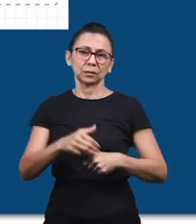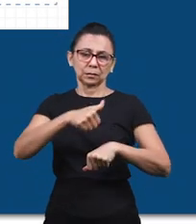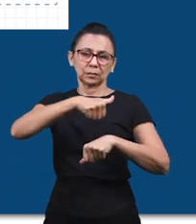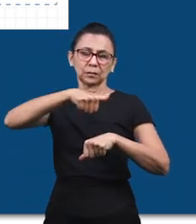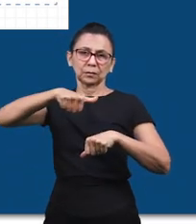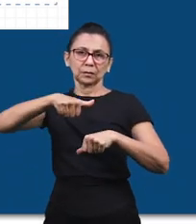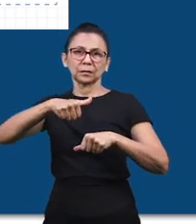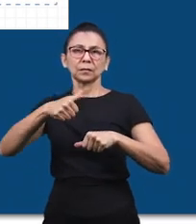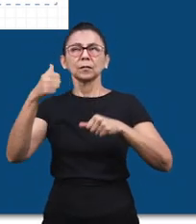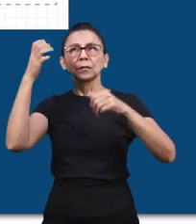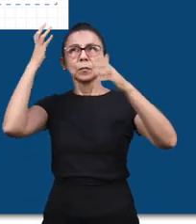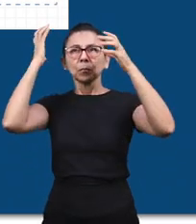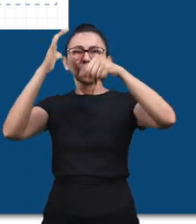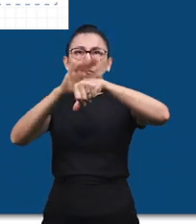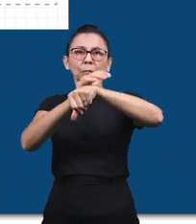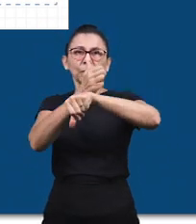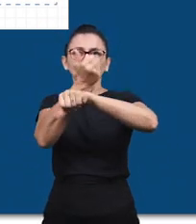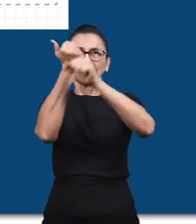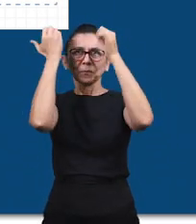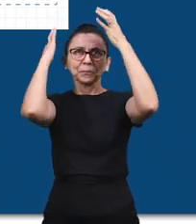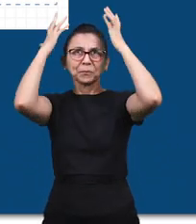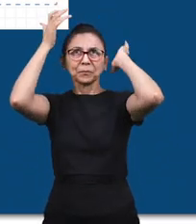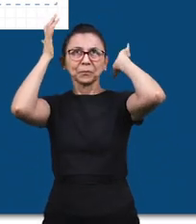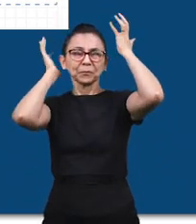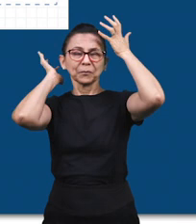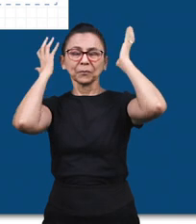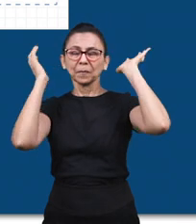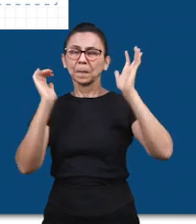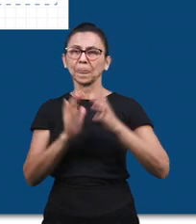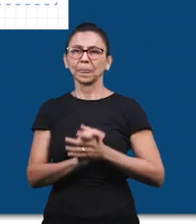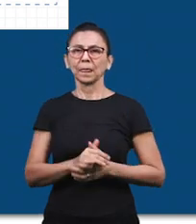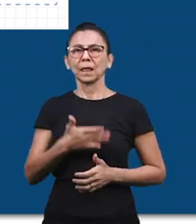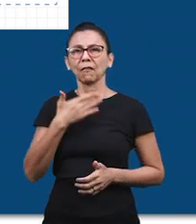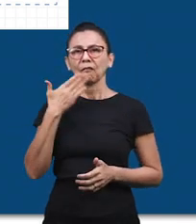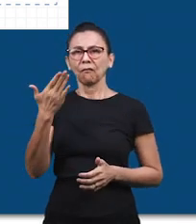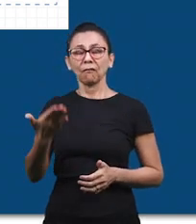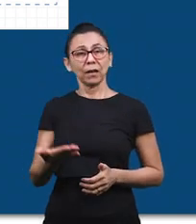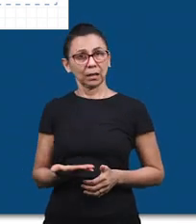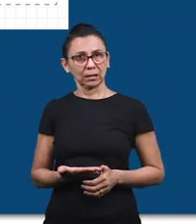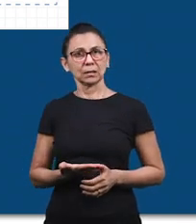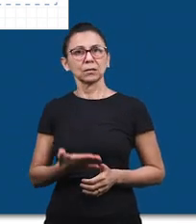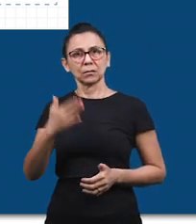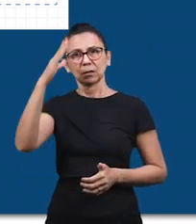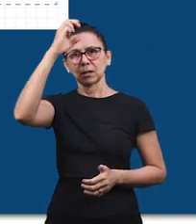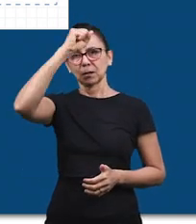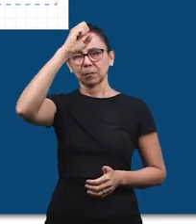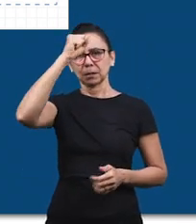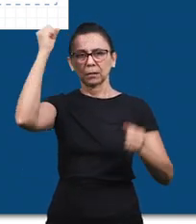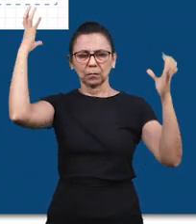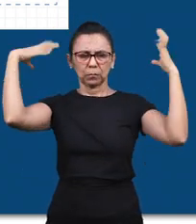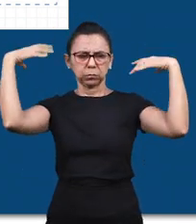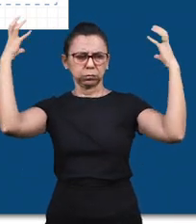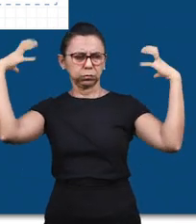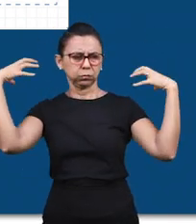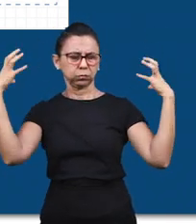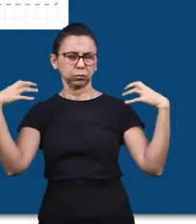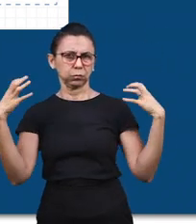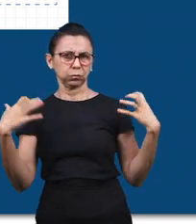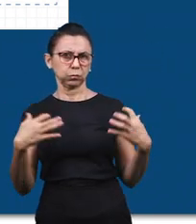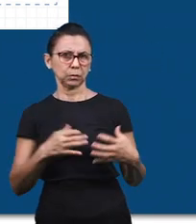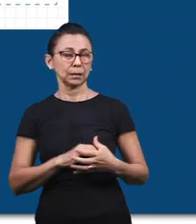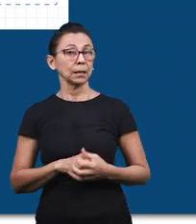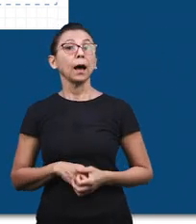condicionador. E aí, isso vai facilitar muito o desenvolvimento sozinho dela, a aprendizagem sozinha dela na hora do banho.